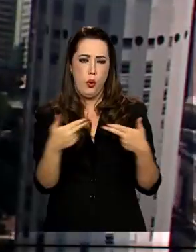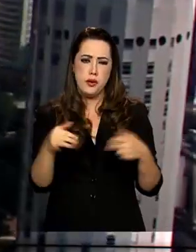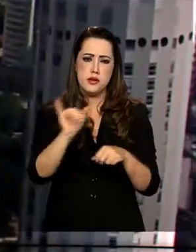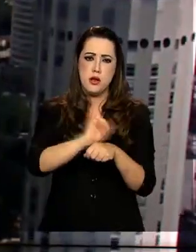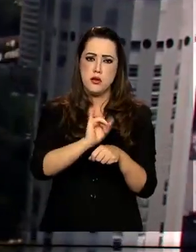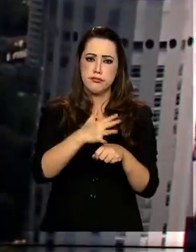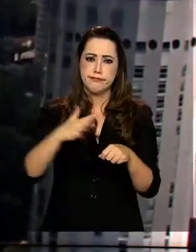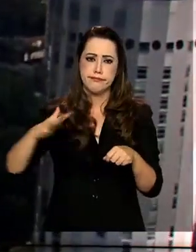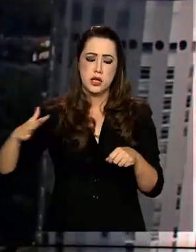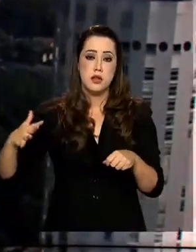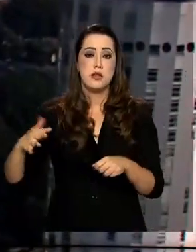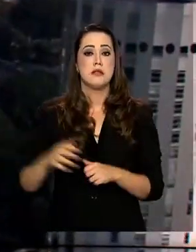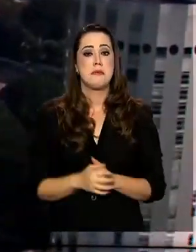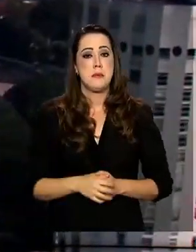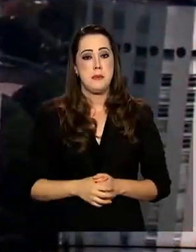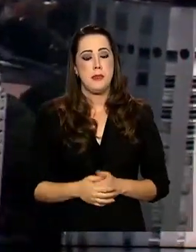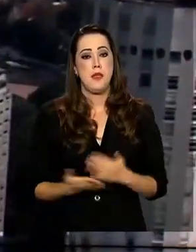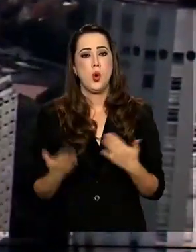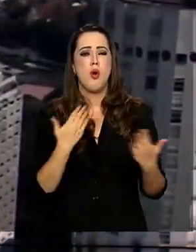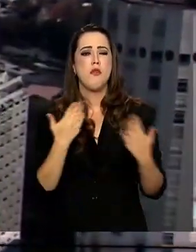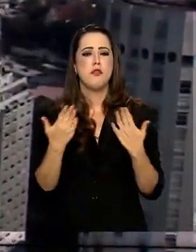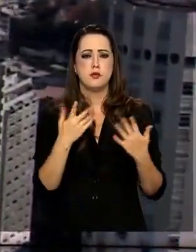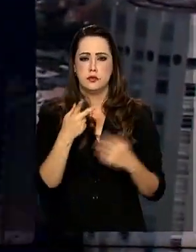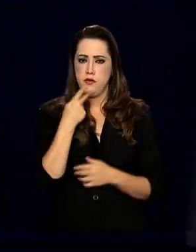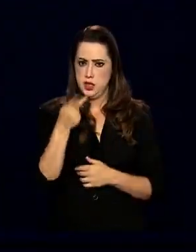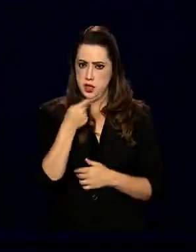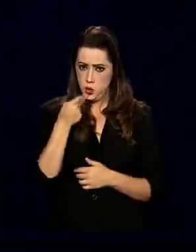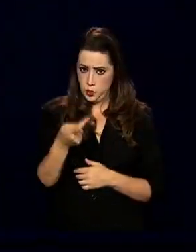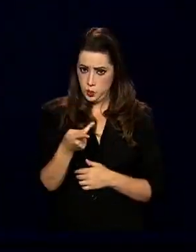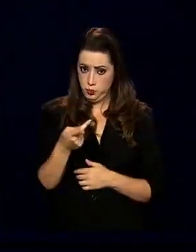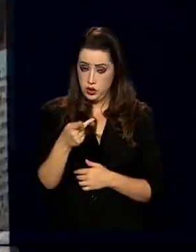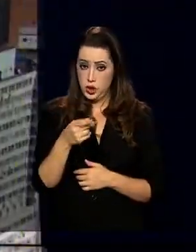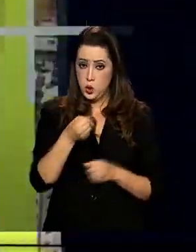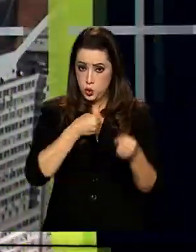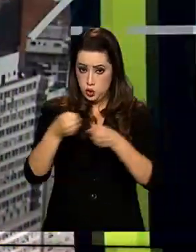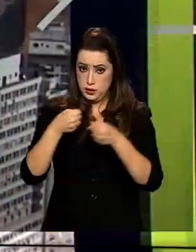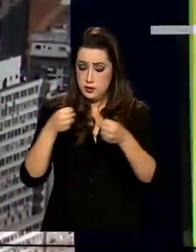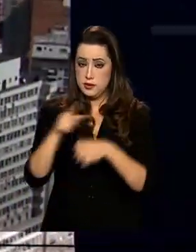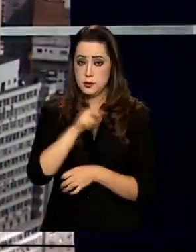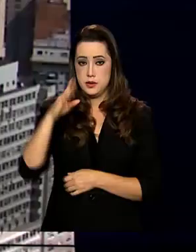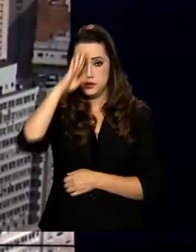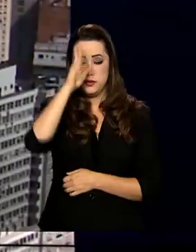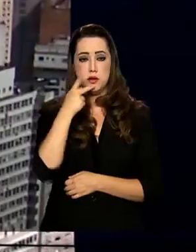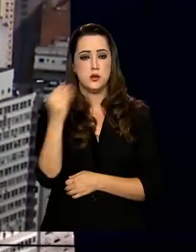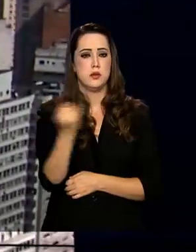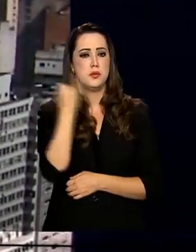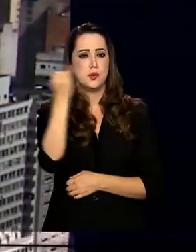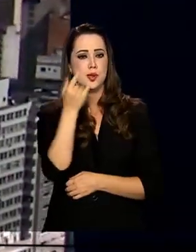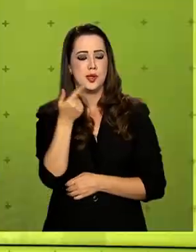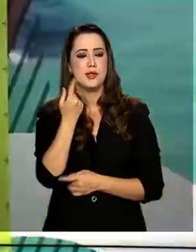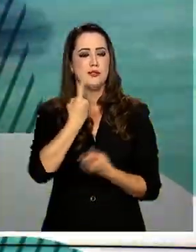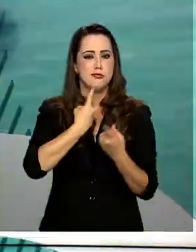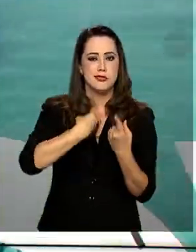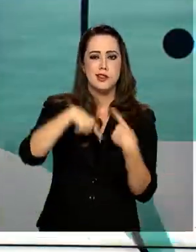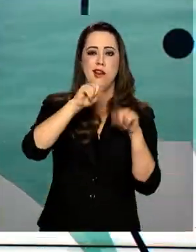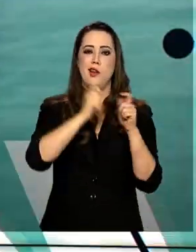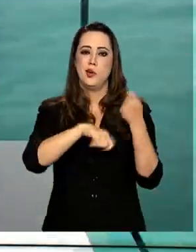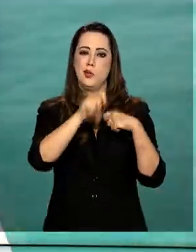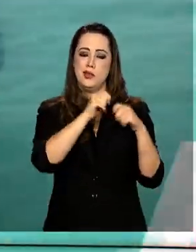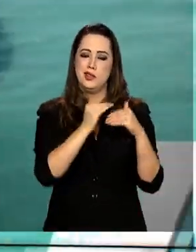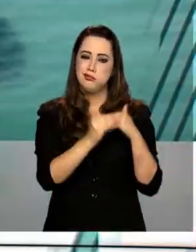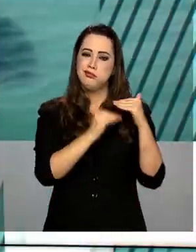utilizada na fabricação de aço. Em conversa com os jornalistas, Bolsonaro destacou a importância da retomada das atividades